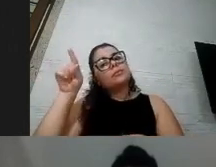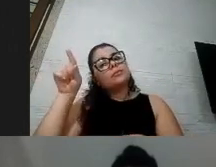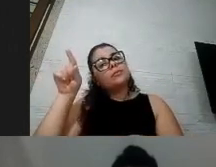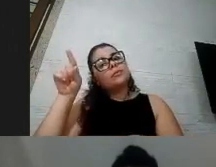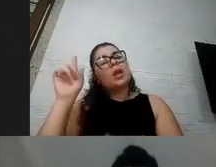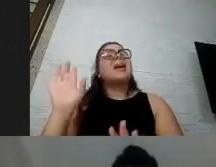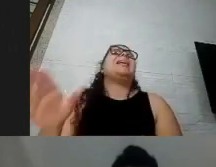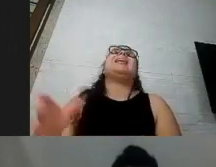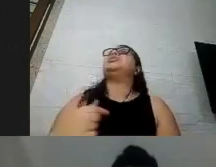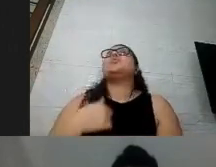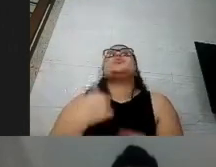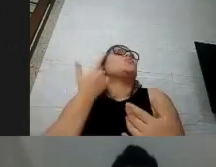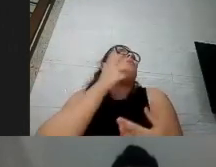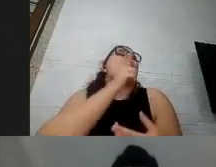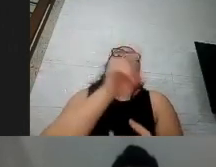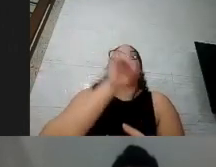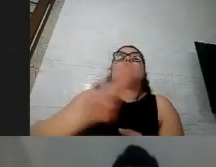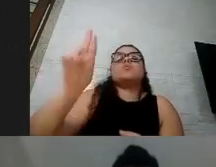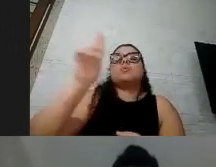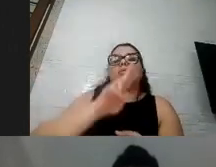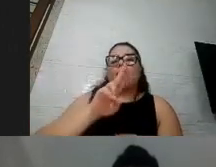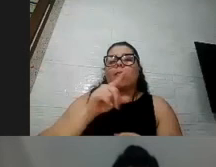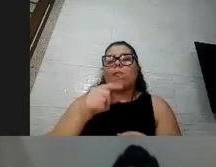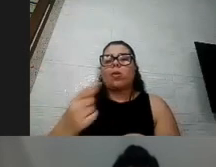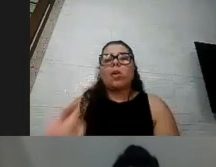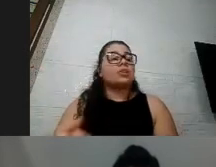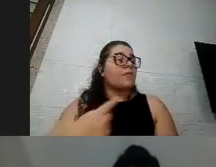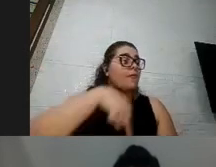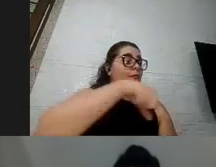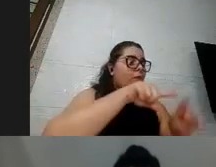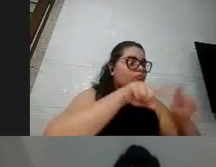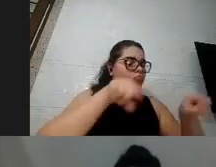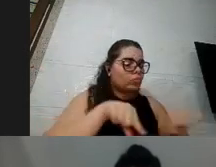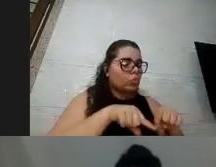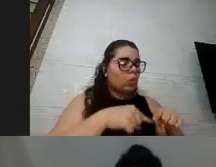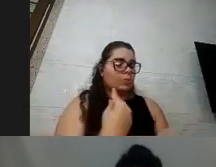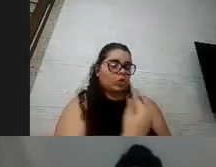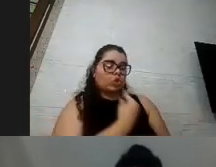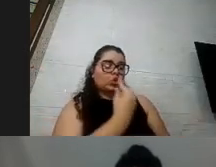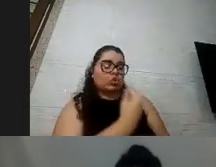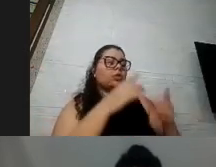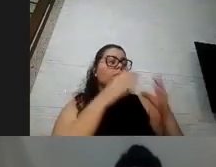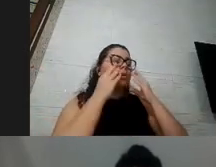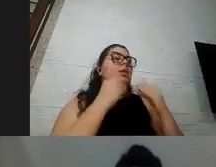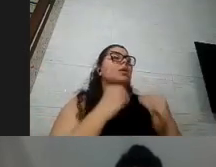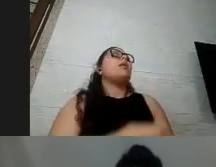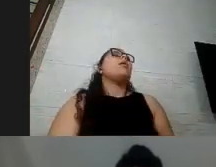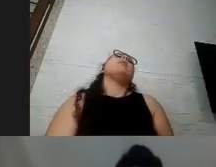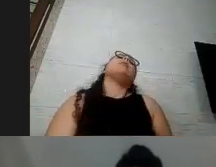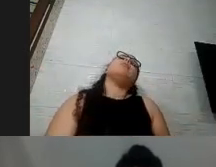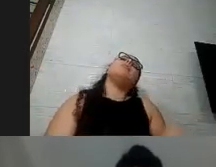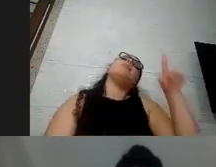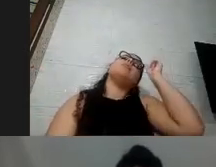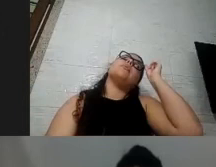conseguindo usar todo o tempo a gente vai para um quarto sozinha eu e você você fica um tempinho sem máscara